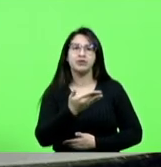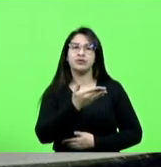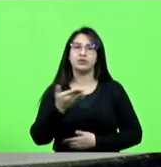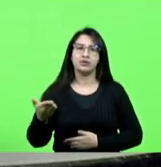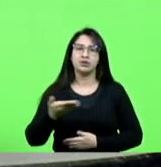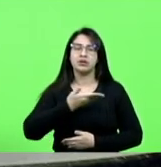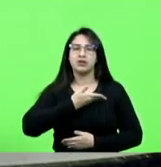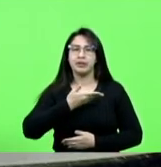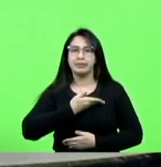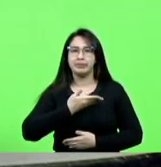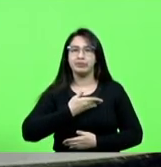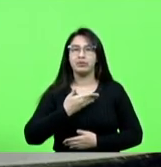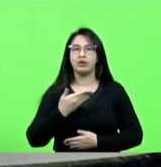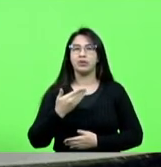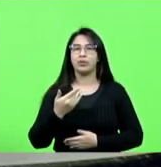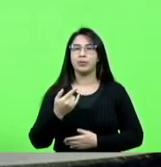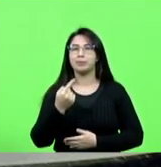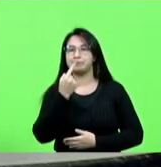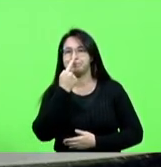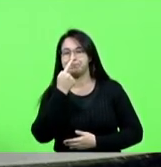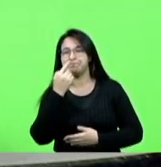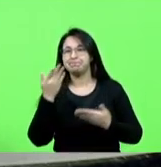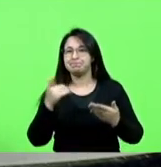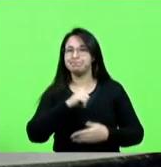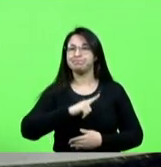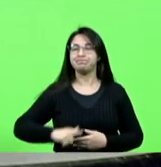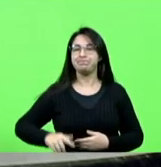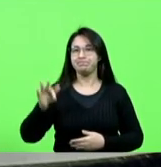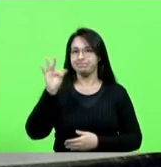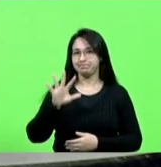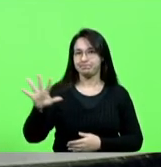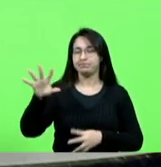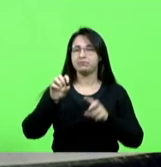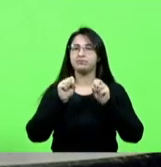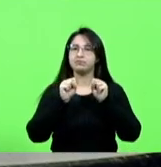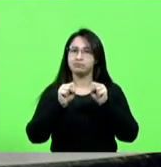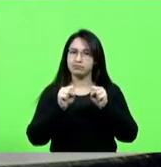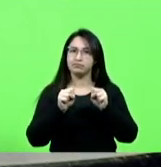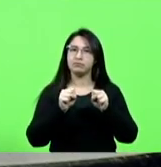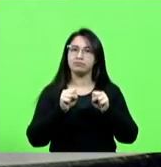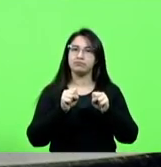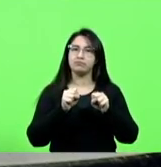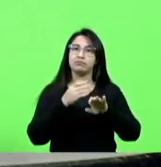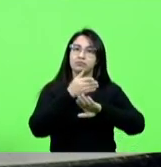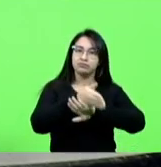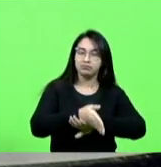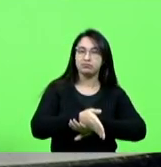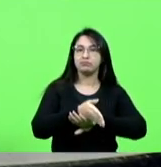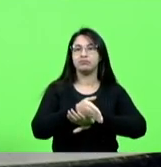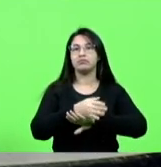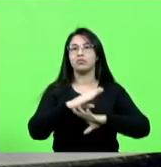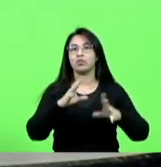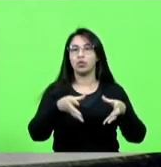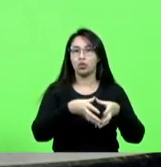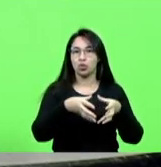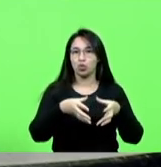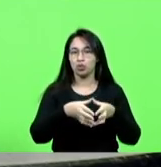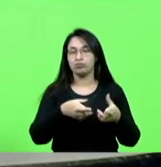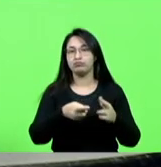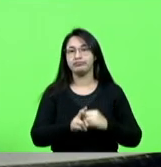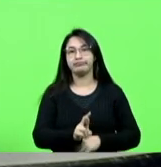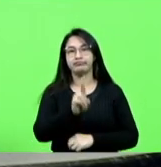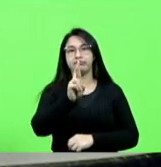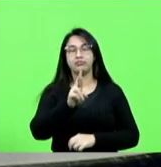maior ao governo federal para que possam interceder junto ao setor competente para que promova no menor tempo